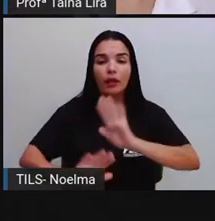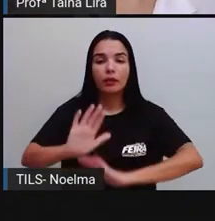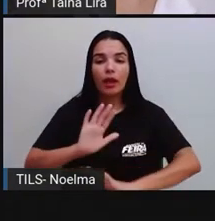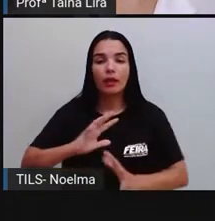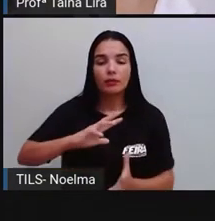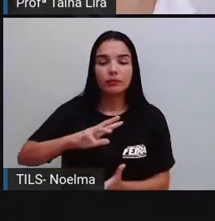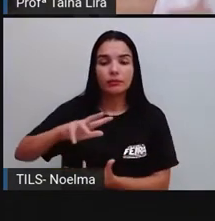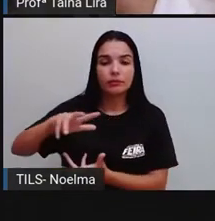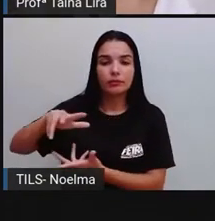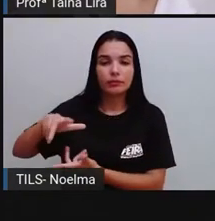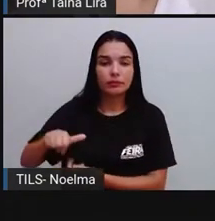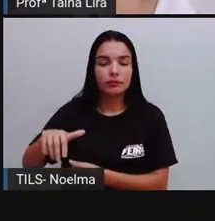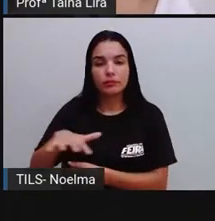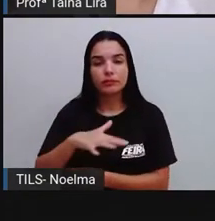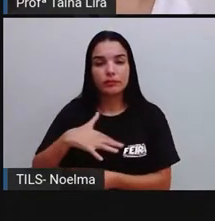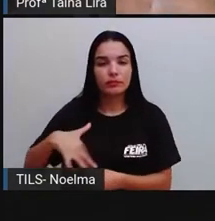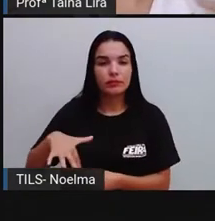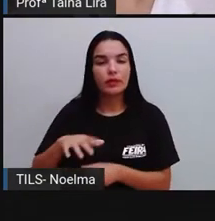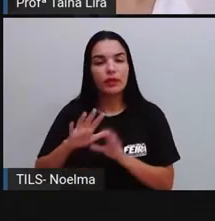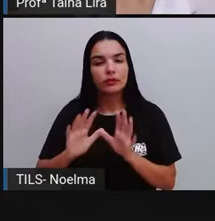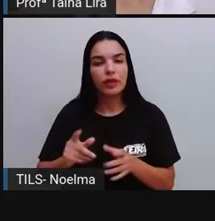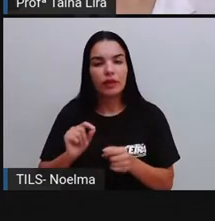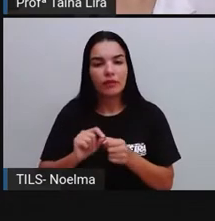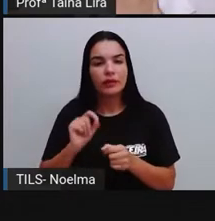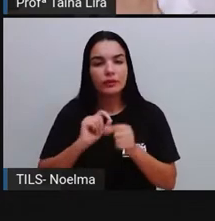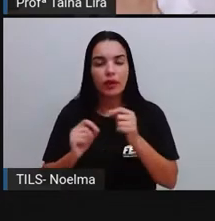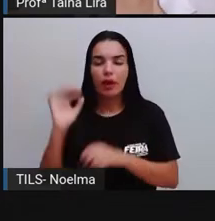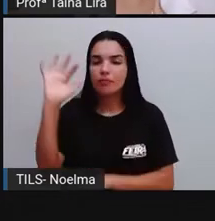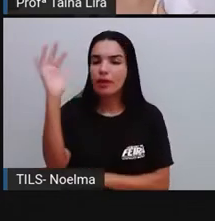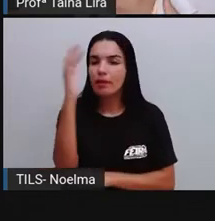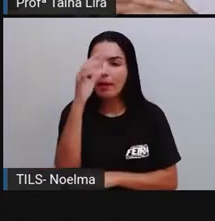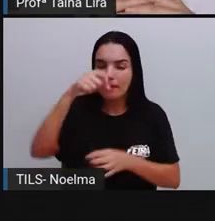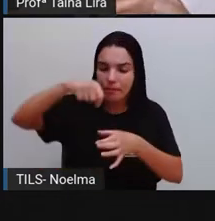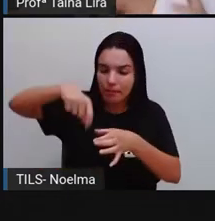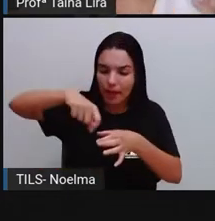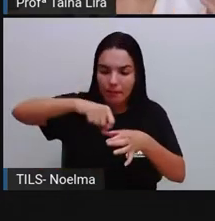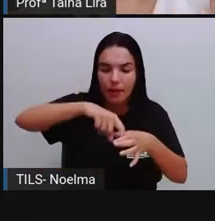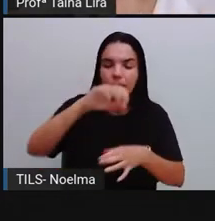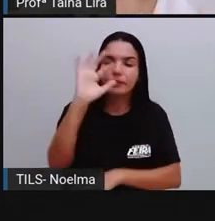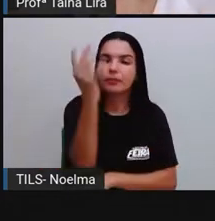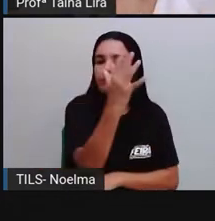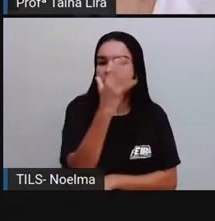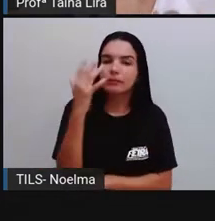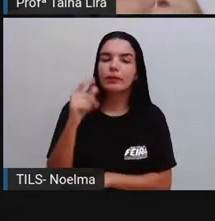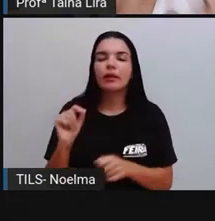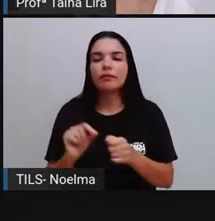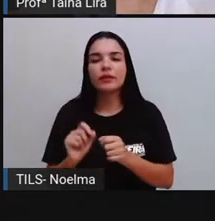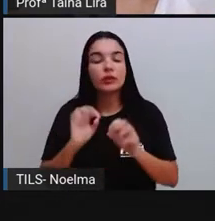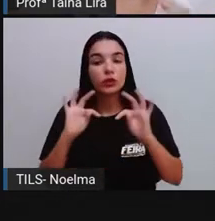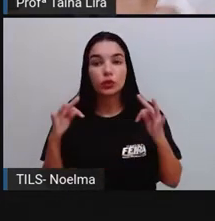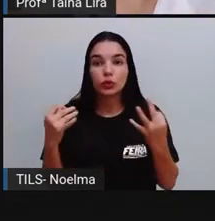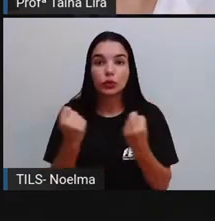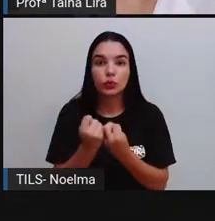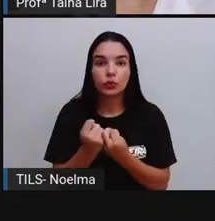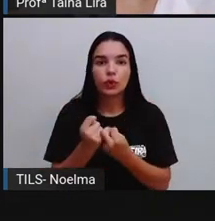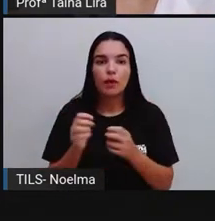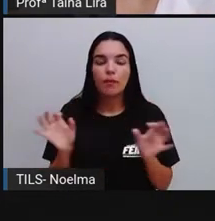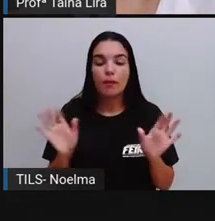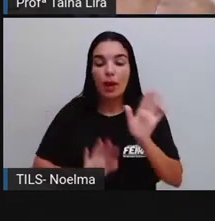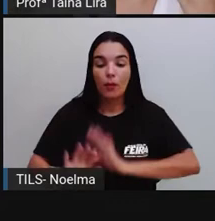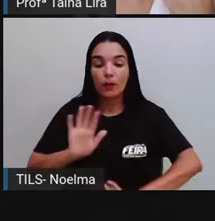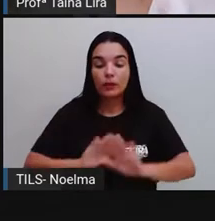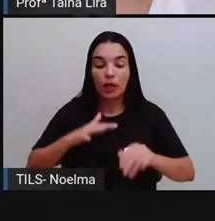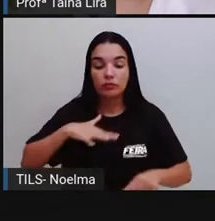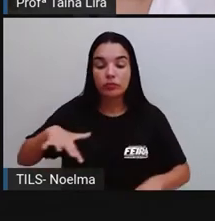plantavam até muda de árvore, né? Tudo, eles faziam todos os tipos de ações que eles podiam, né, para preservar o meio